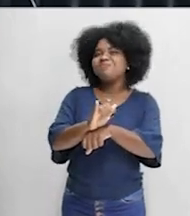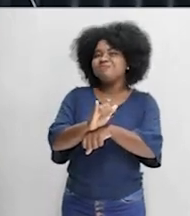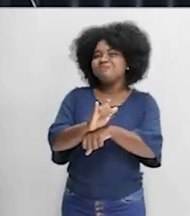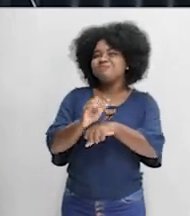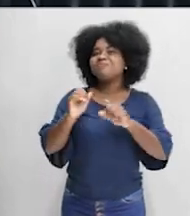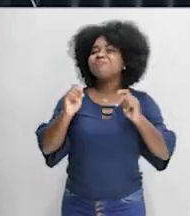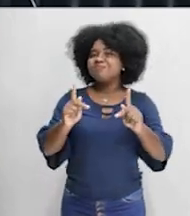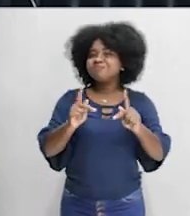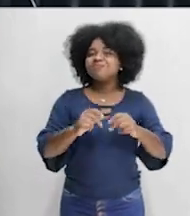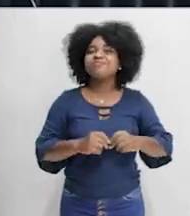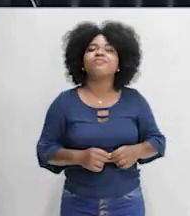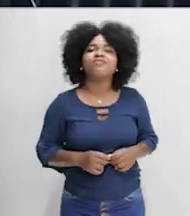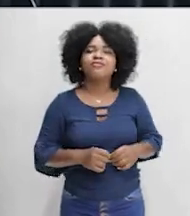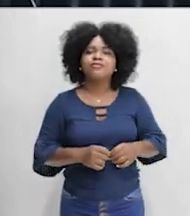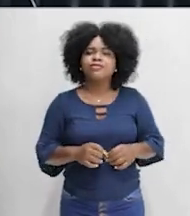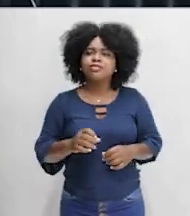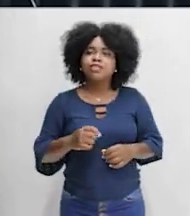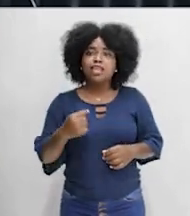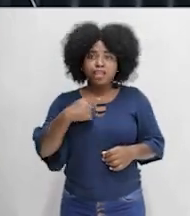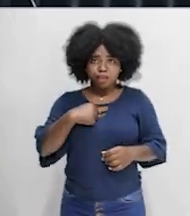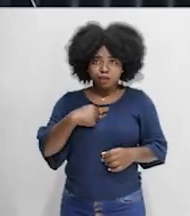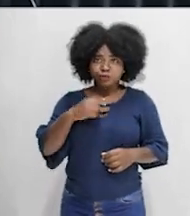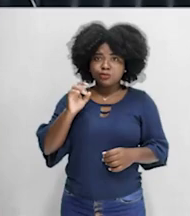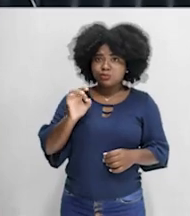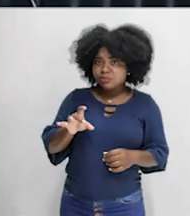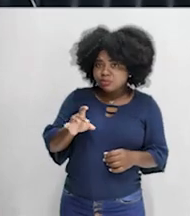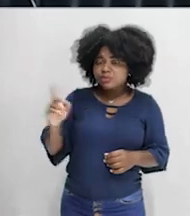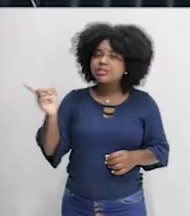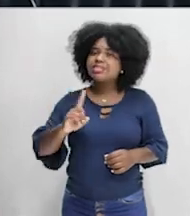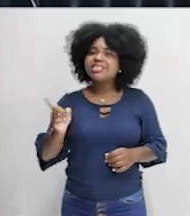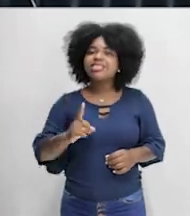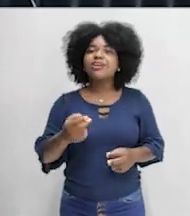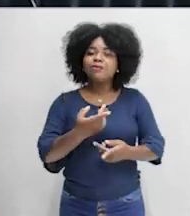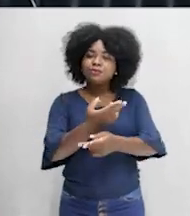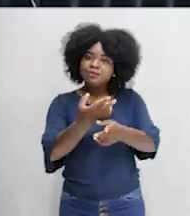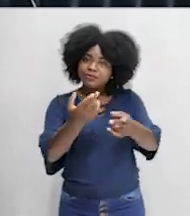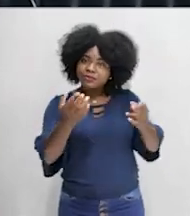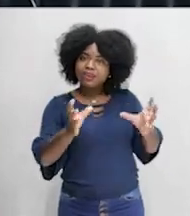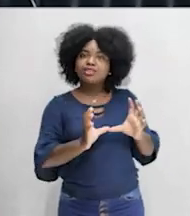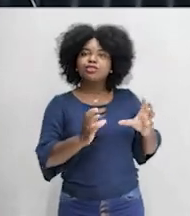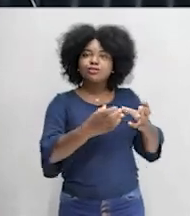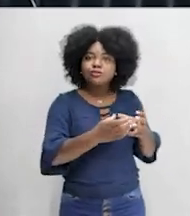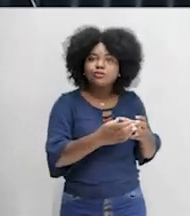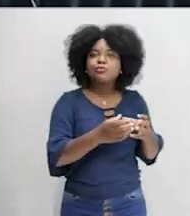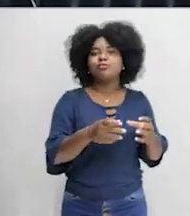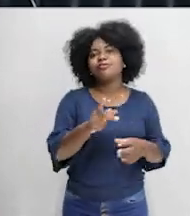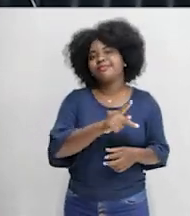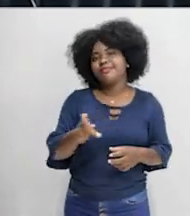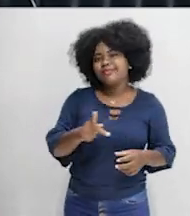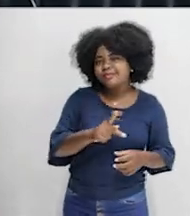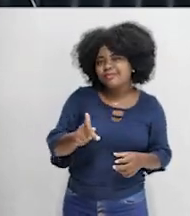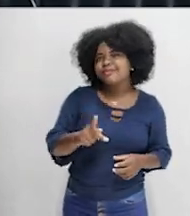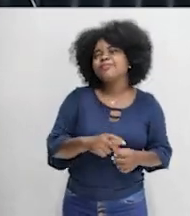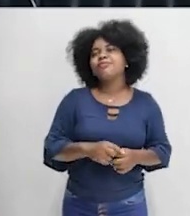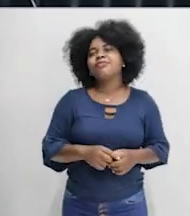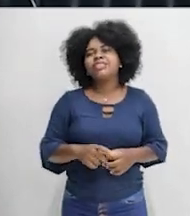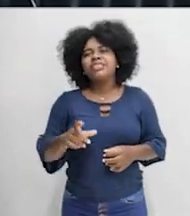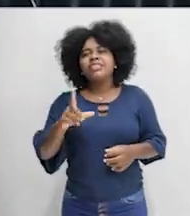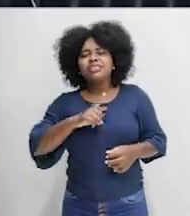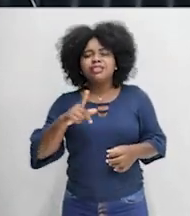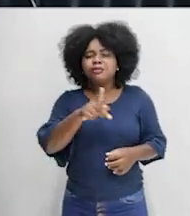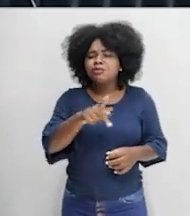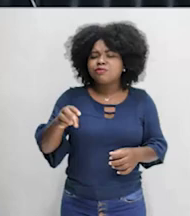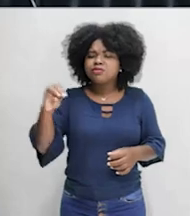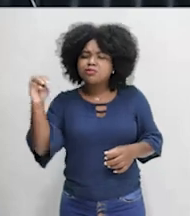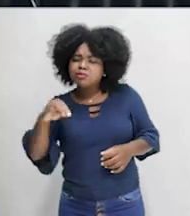esperando. E melhor ainda, não apenas eu, toda uma equipe de professores. Tá, eu de geografia, professora Renata, professor